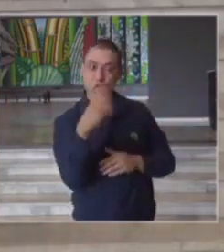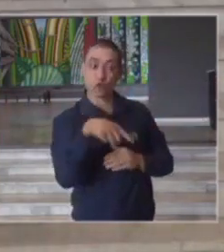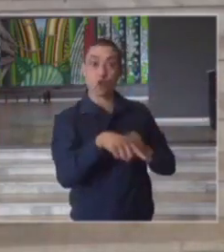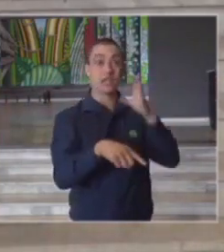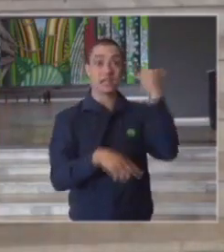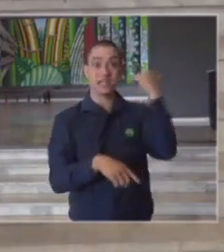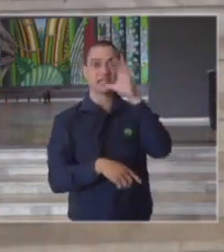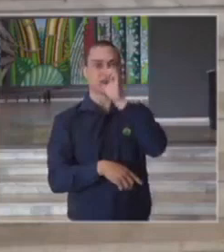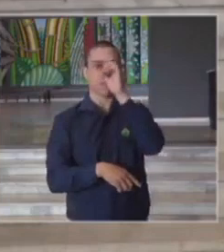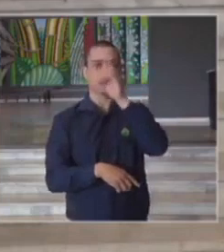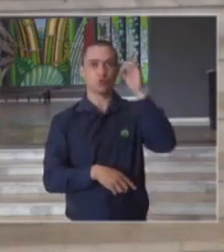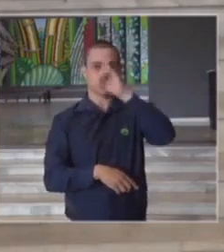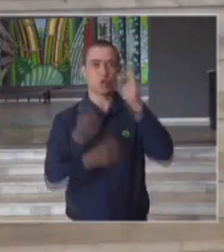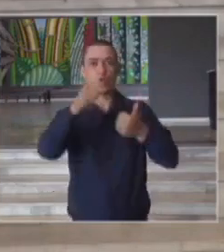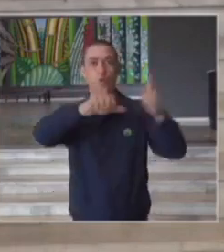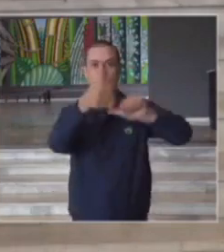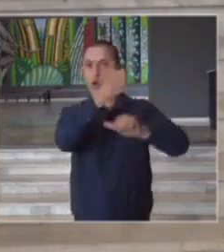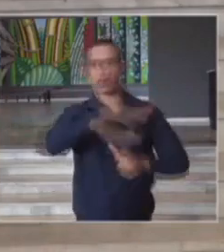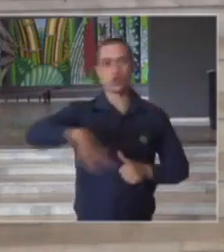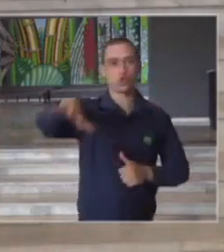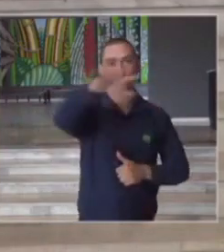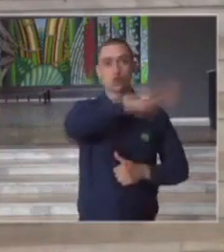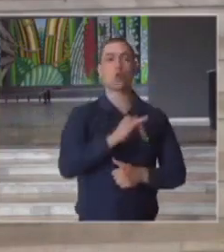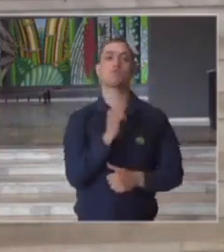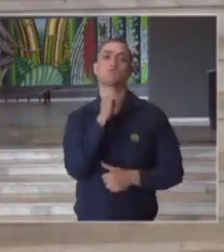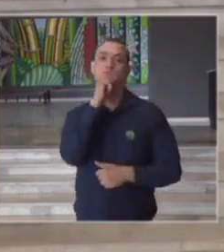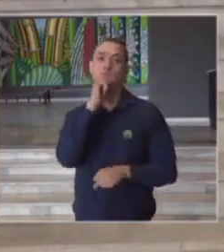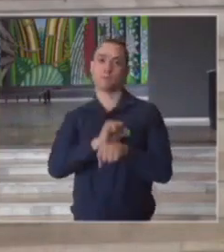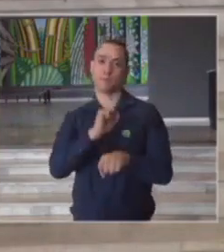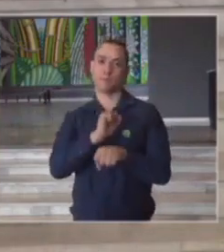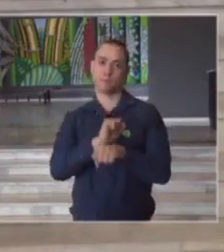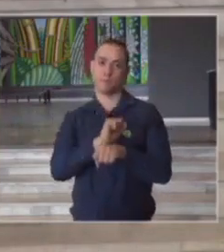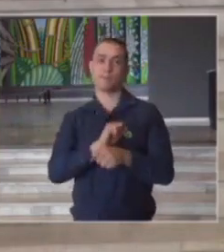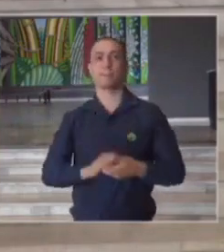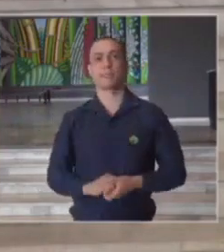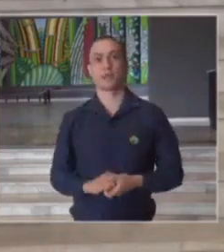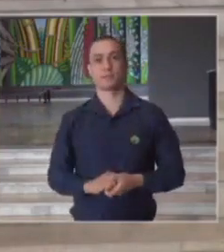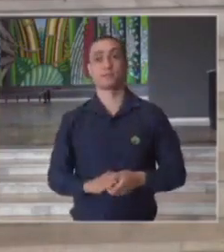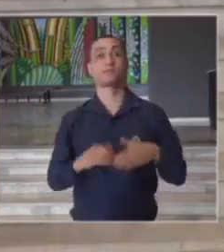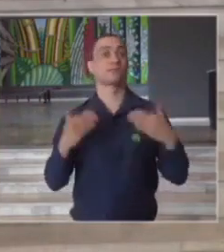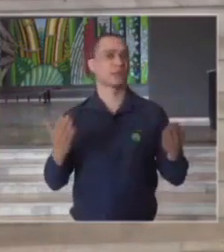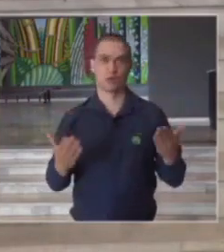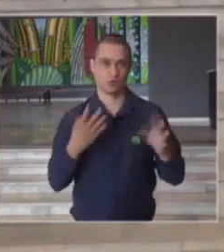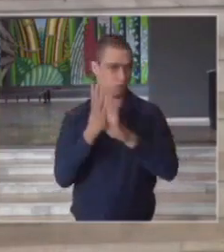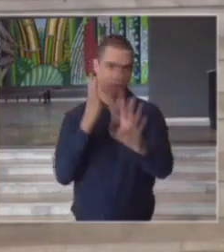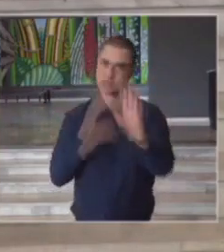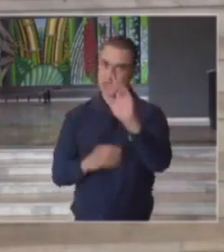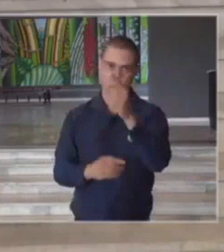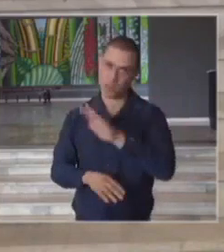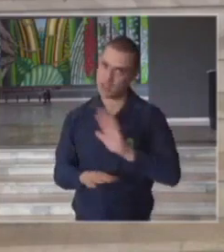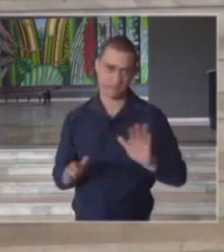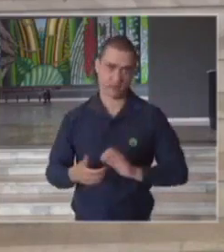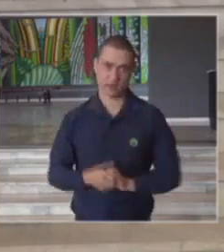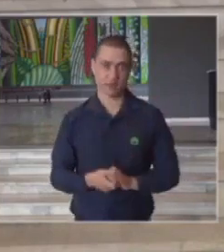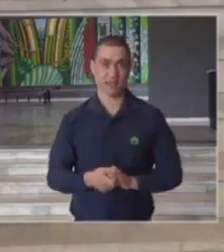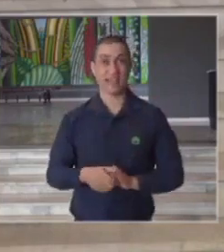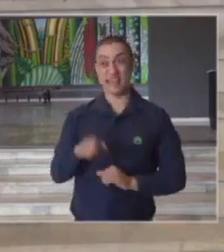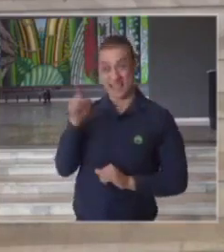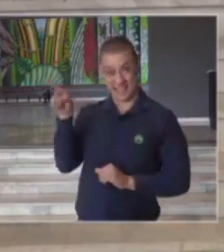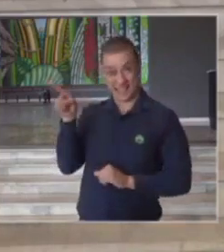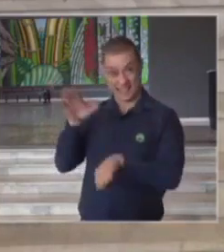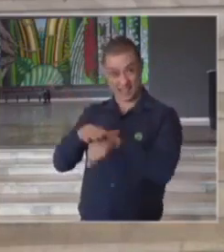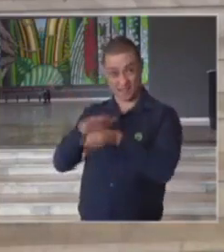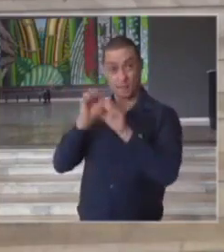fim de semana os laboratórios ficaram ociosos para você ter uma ideia não tem fila mais para exames esses